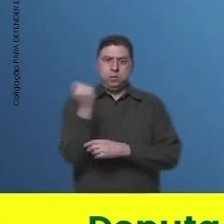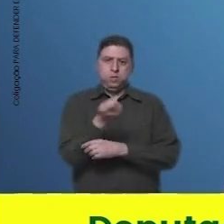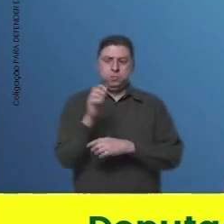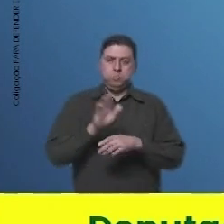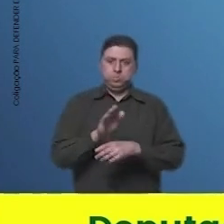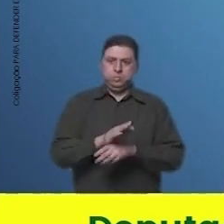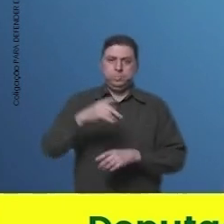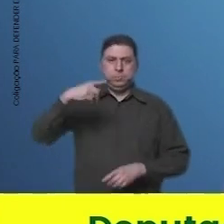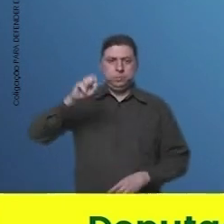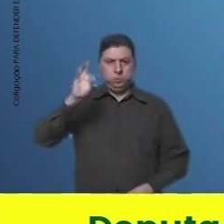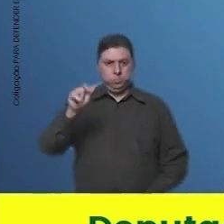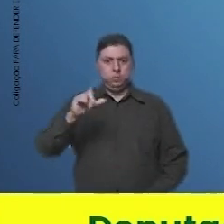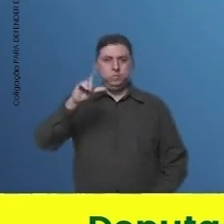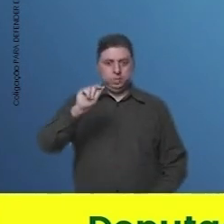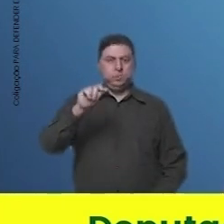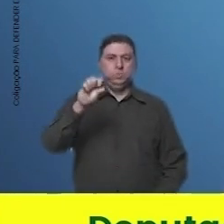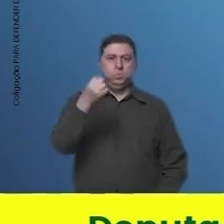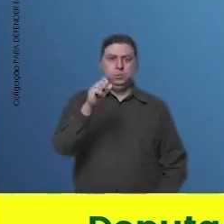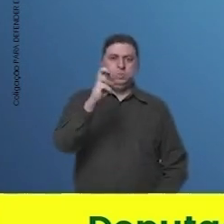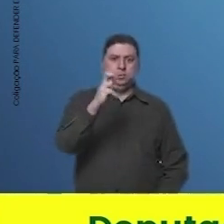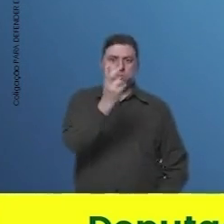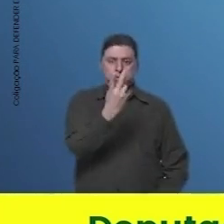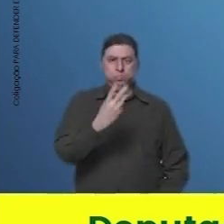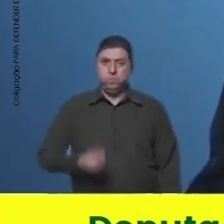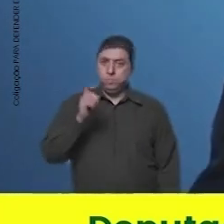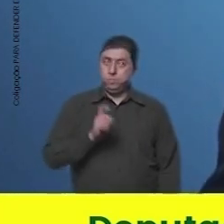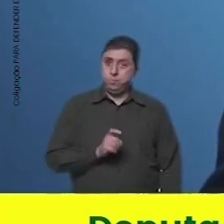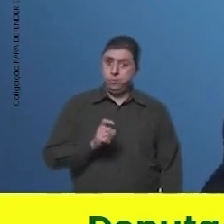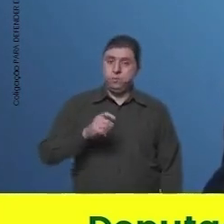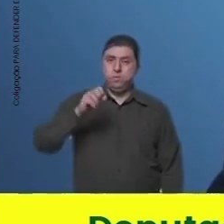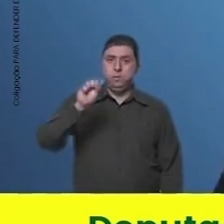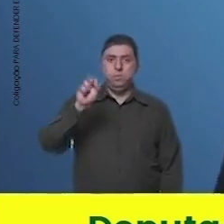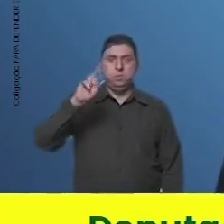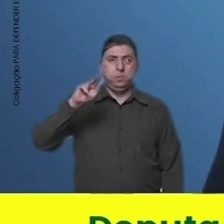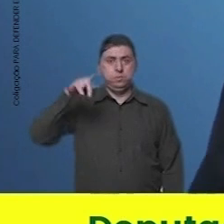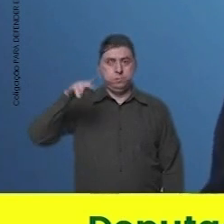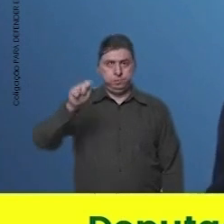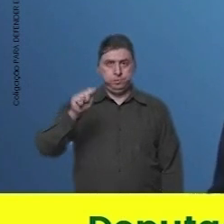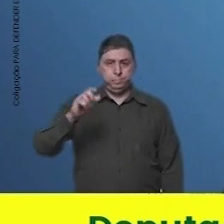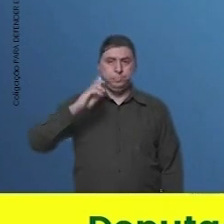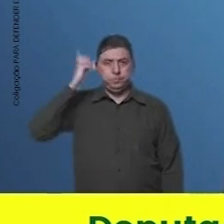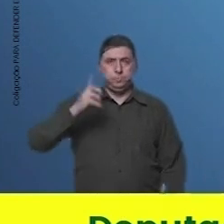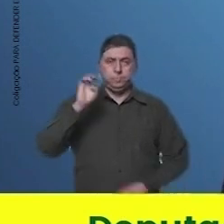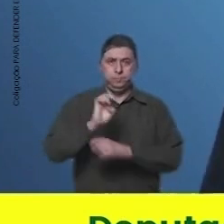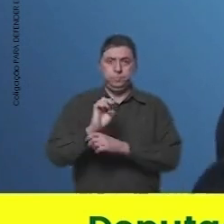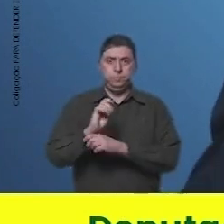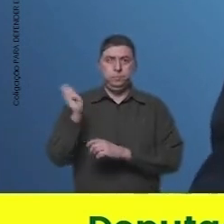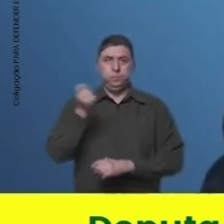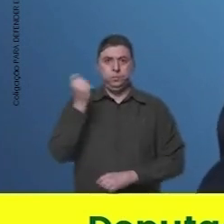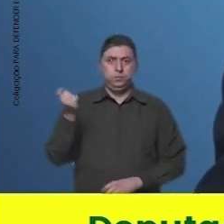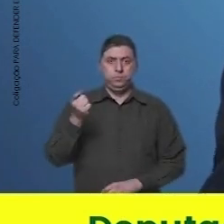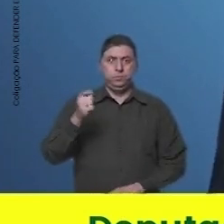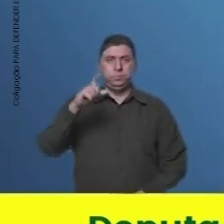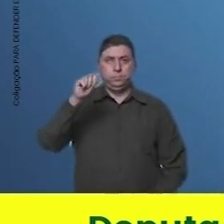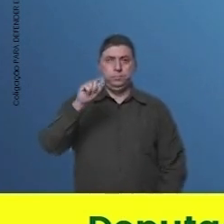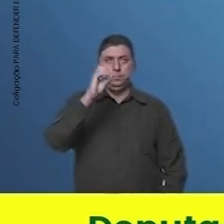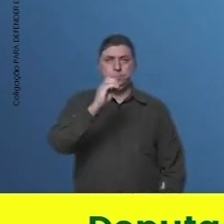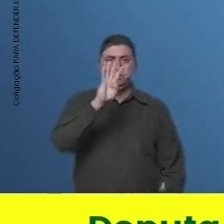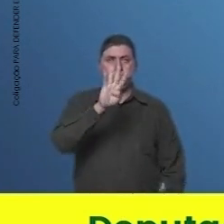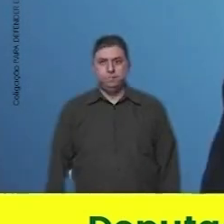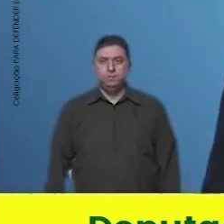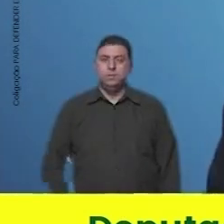Rio Grande. Luciano Pinto, deputada estadual. 10, 852. Sou Roque Serpa, deputada estadual. Vote 10,